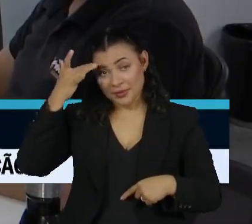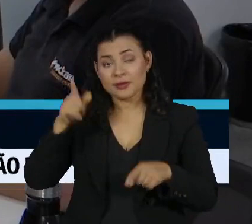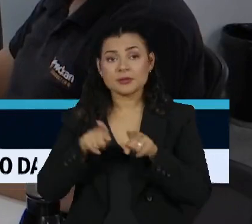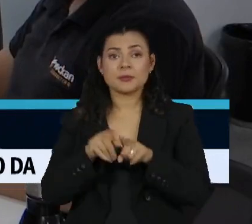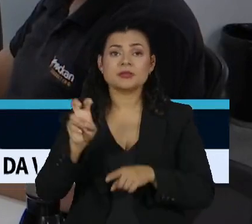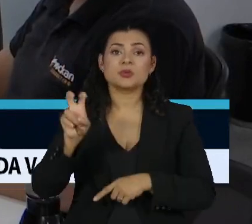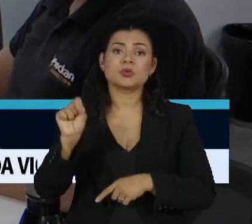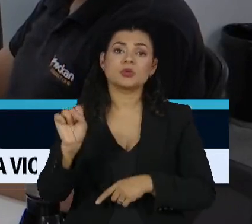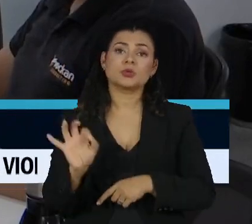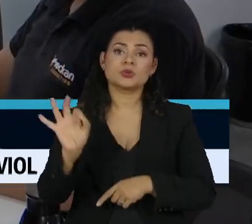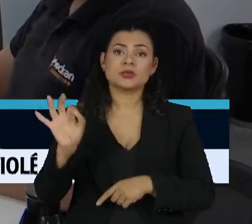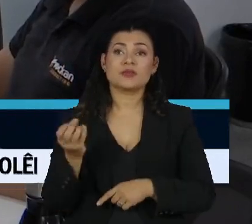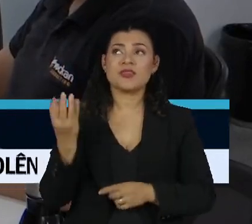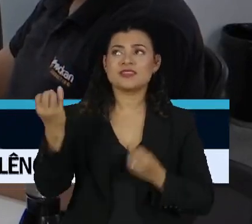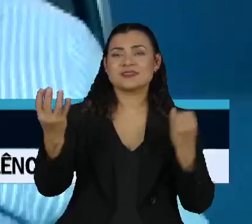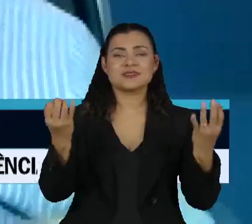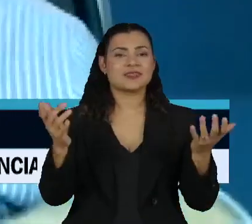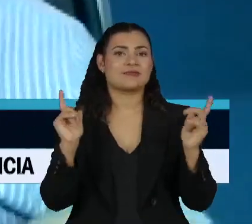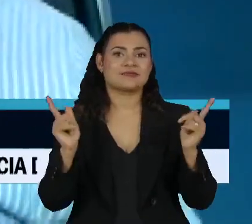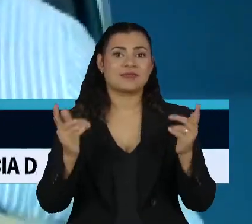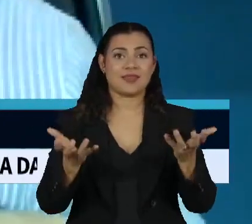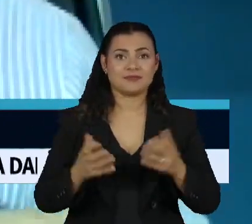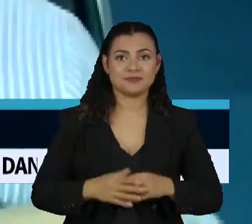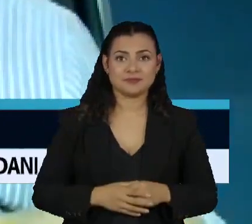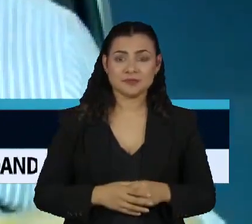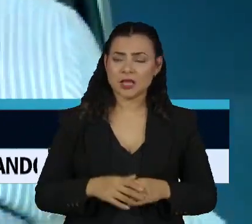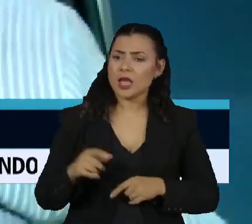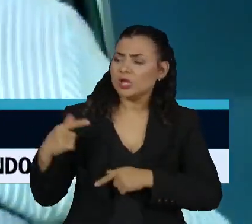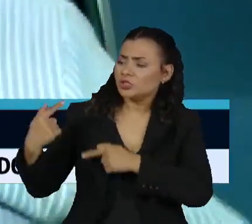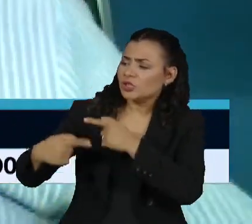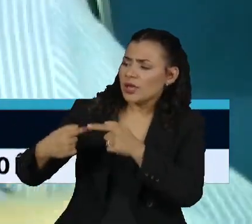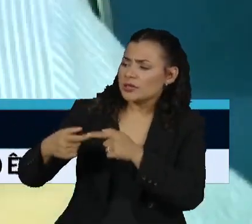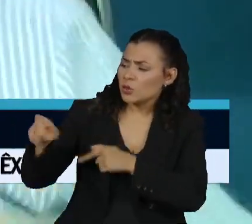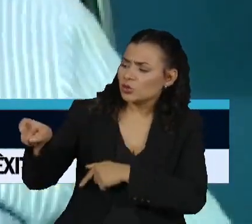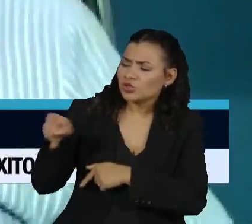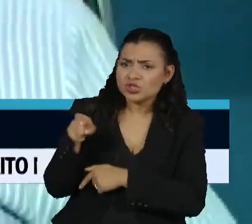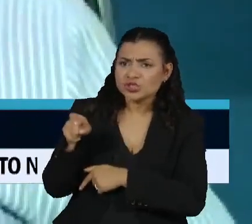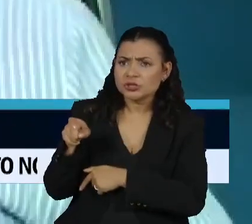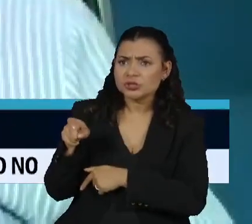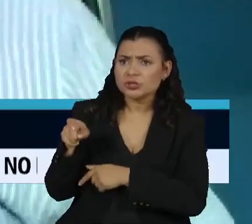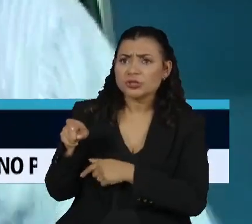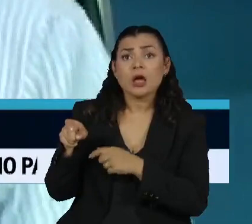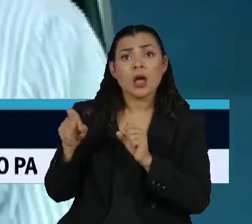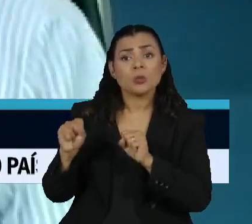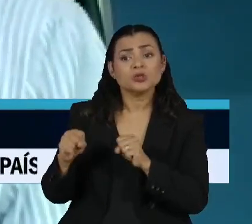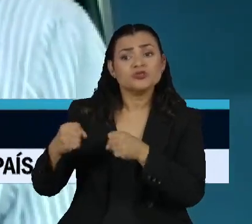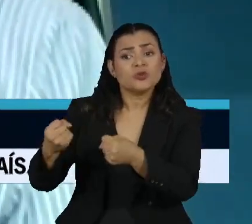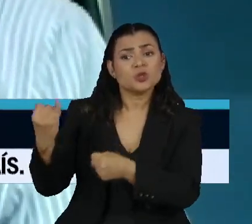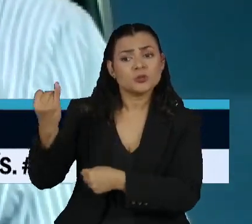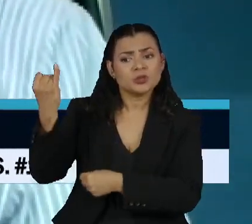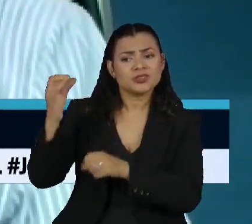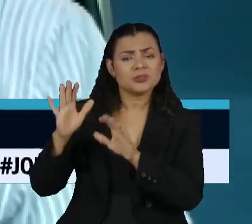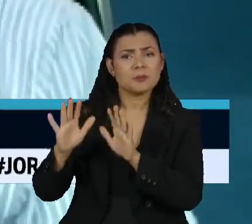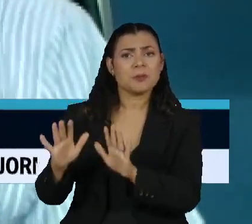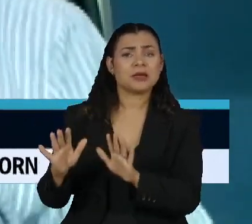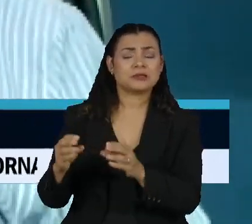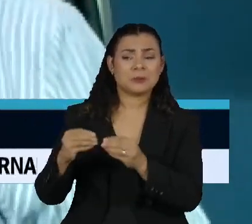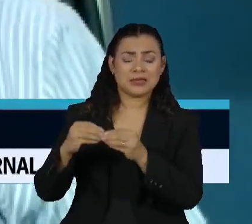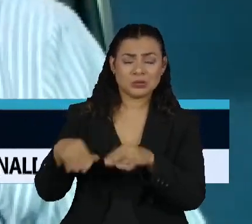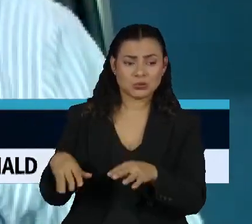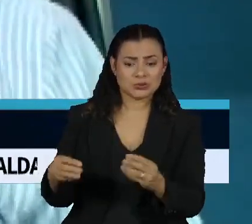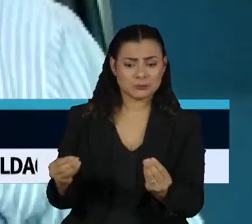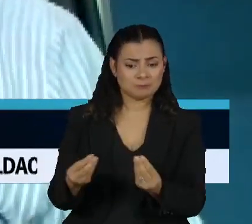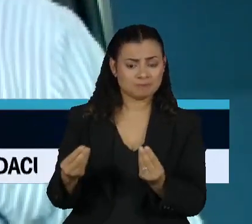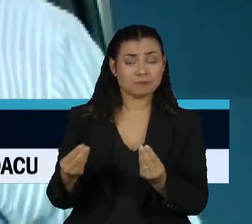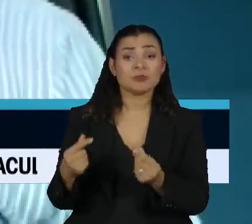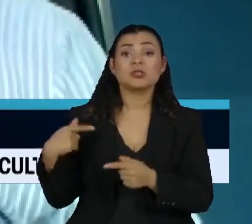% viajar. Se a geração X mostrou que o esforço é muito importante, mas que ele muitas é doloroso, o que é